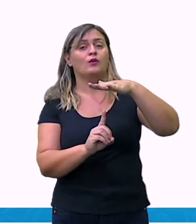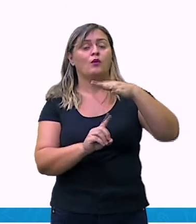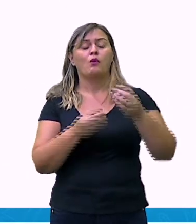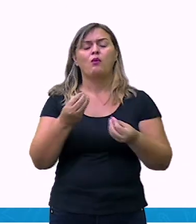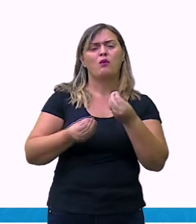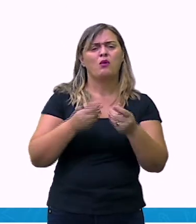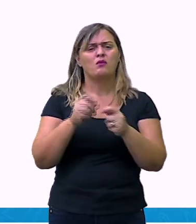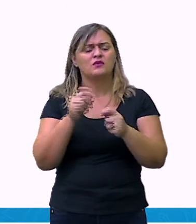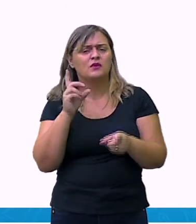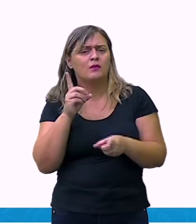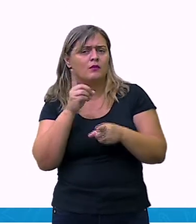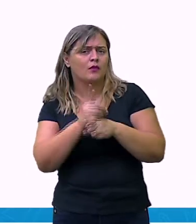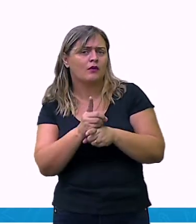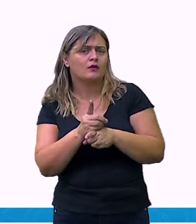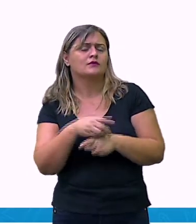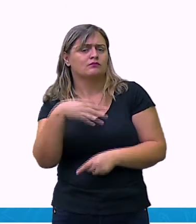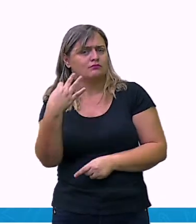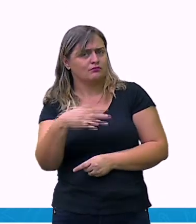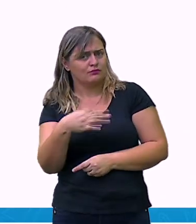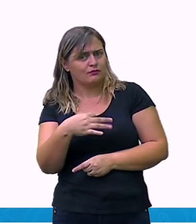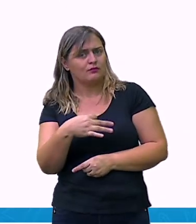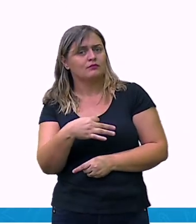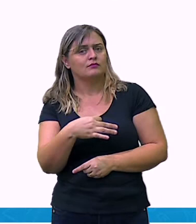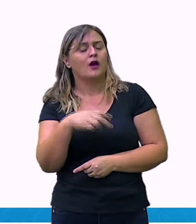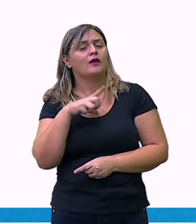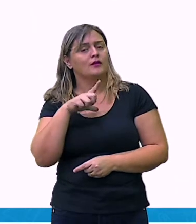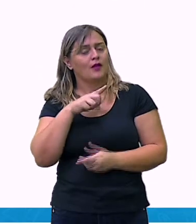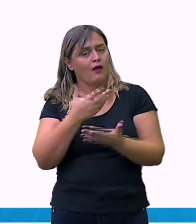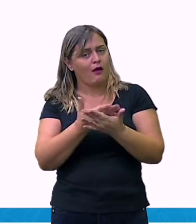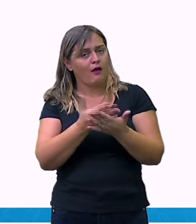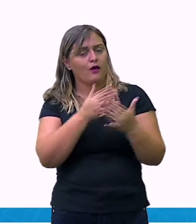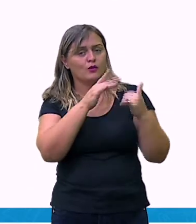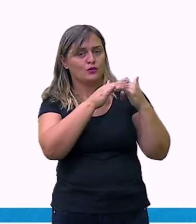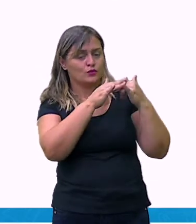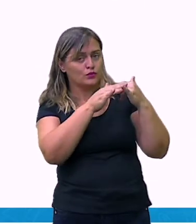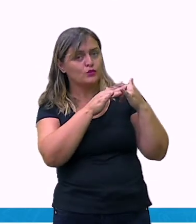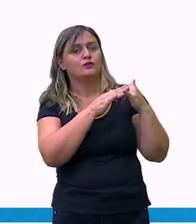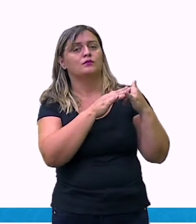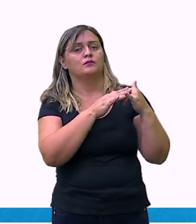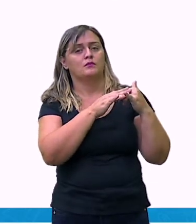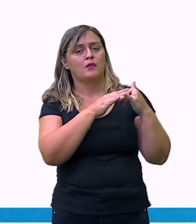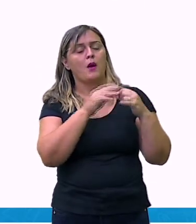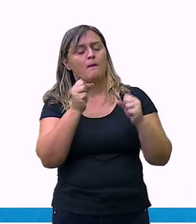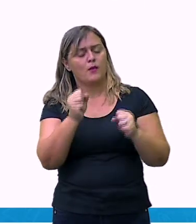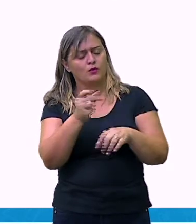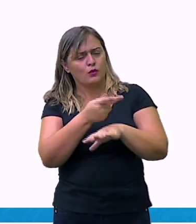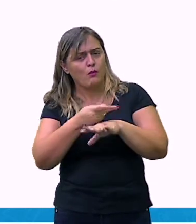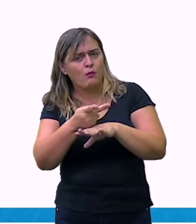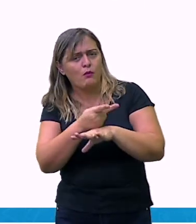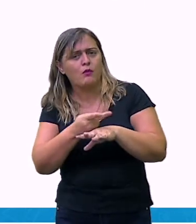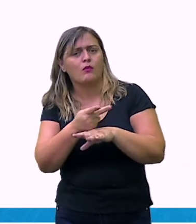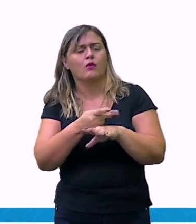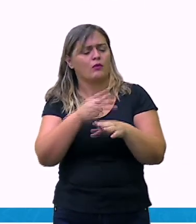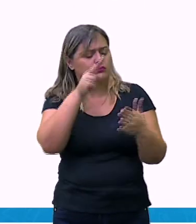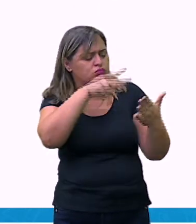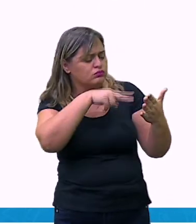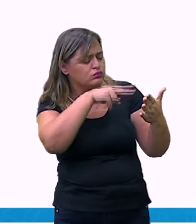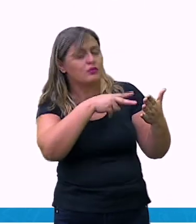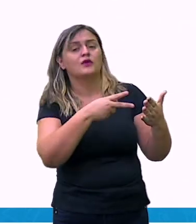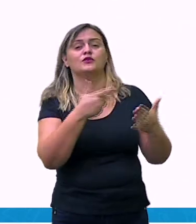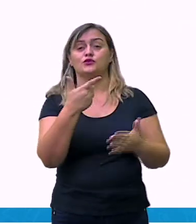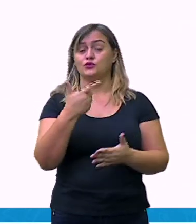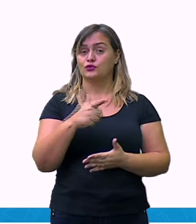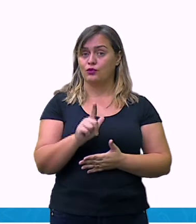nós estamos aqui, olha, falando de uma fração. 1 por 100. Significa que é uma parte de 100.